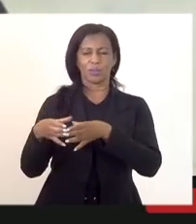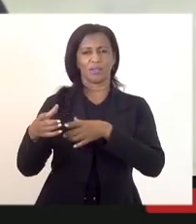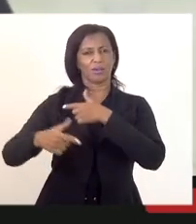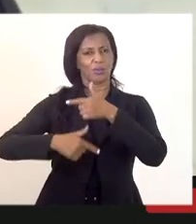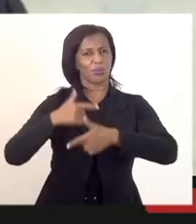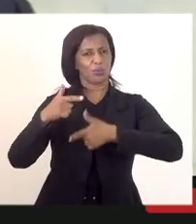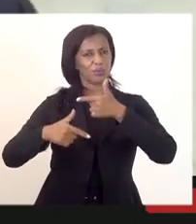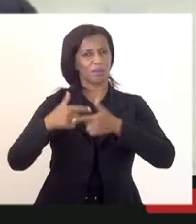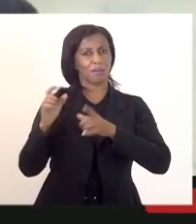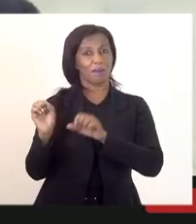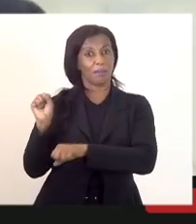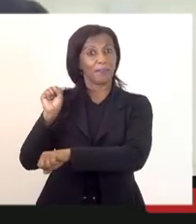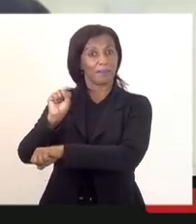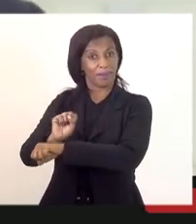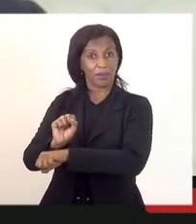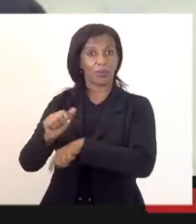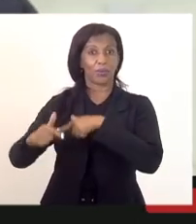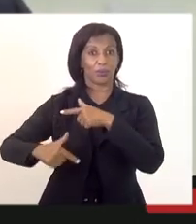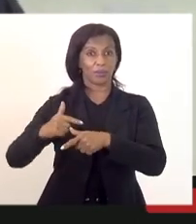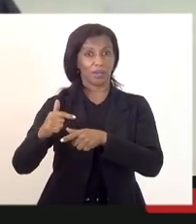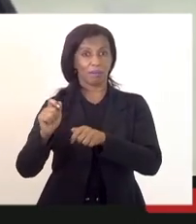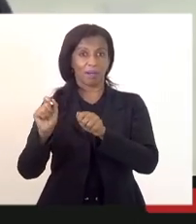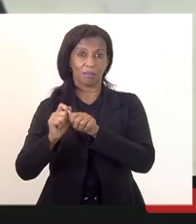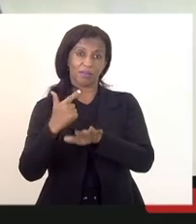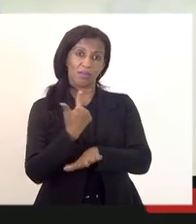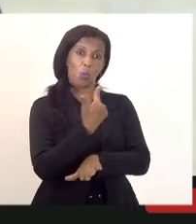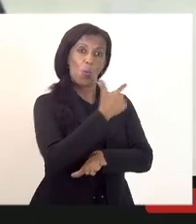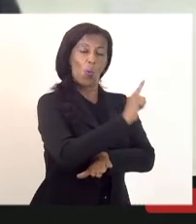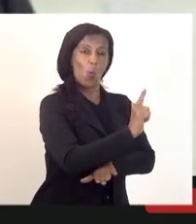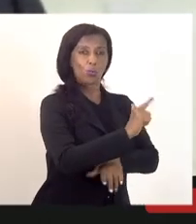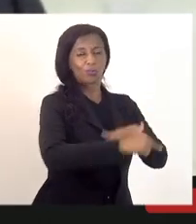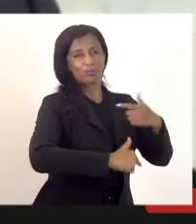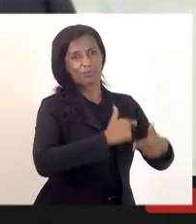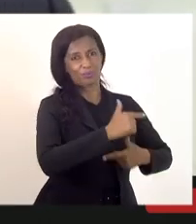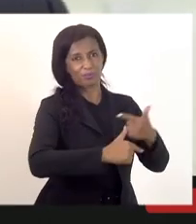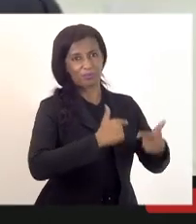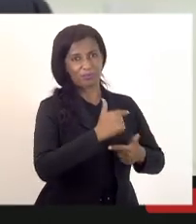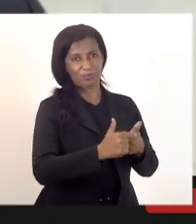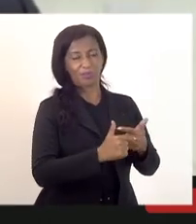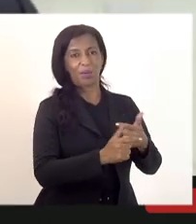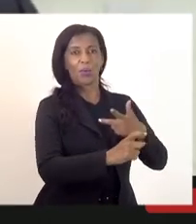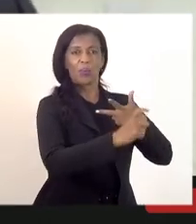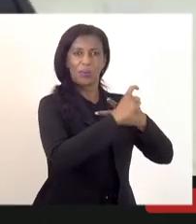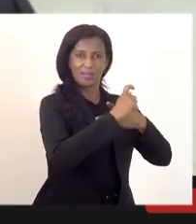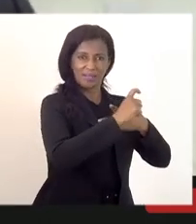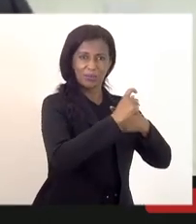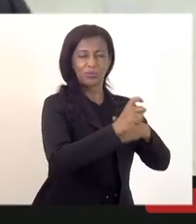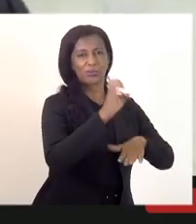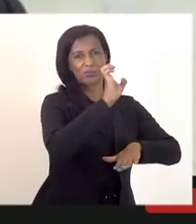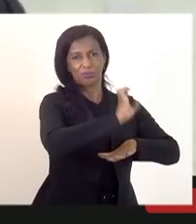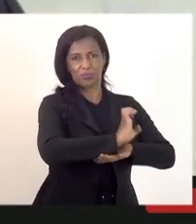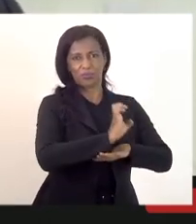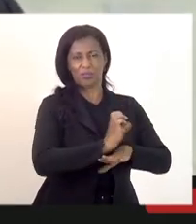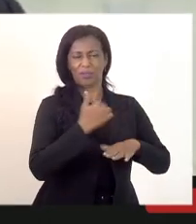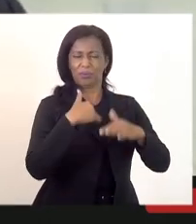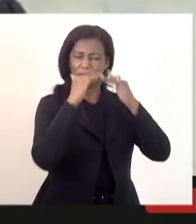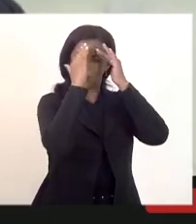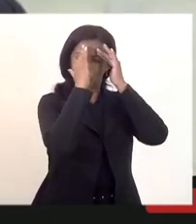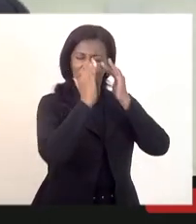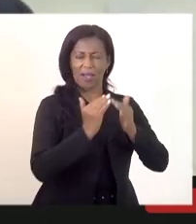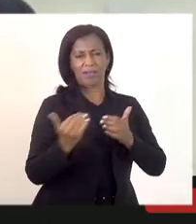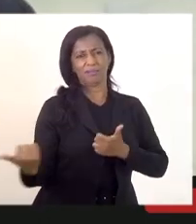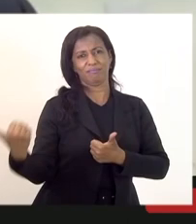o mandato temporariamente pra cumprir uma outra missão importante no executivo estadual e eu muito honrado de